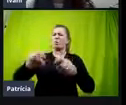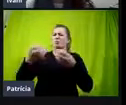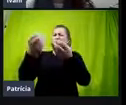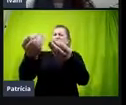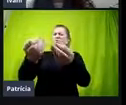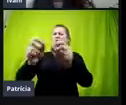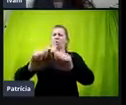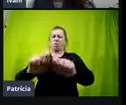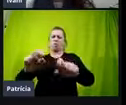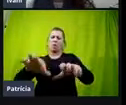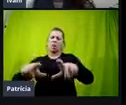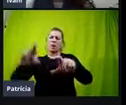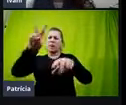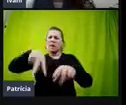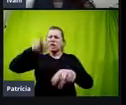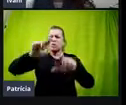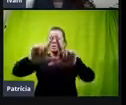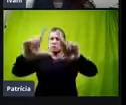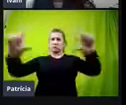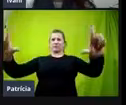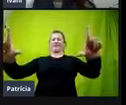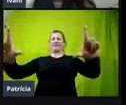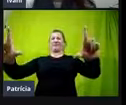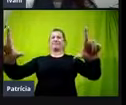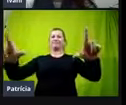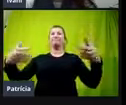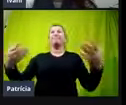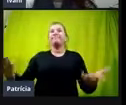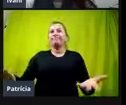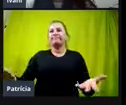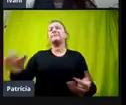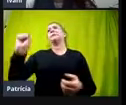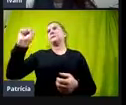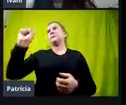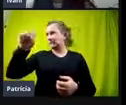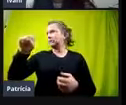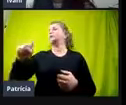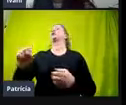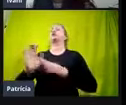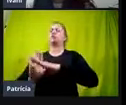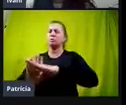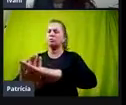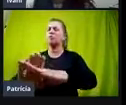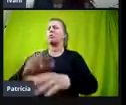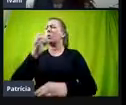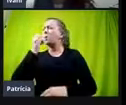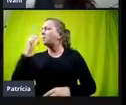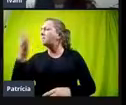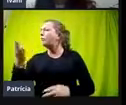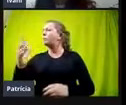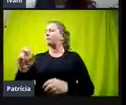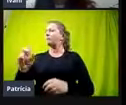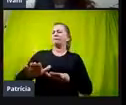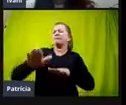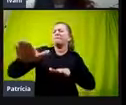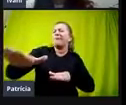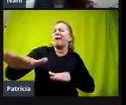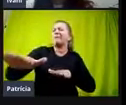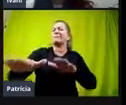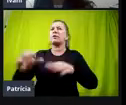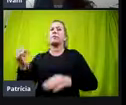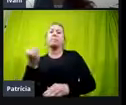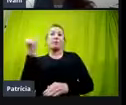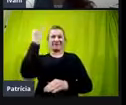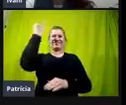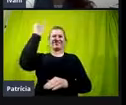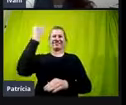leitor de tela, sim, né, sim, a gente fez tudo isso, que bom, a gente já deu um passo, né, é sempre importante pensar